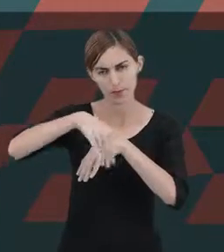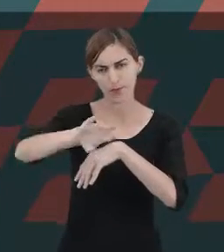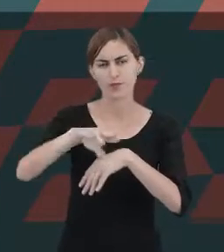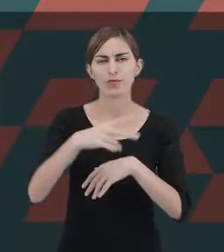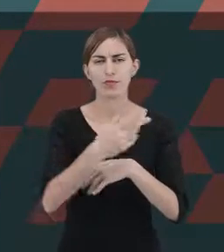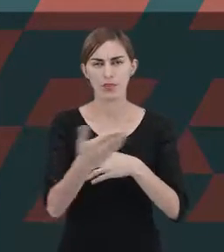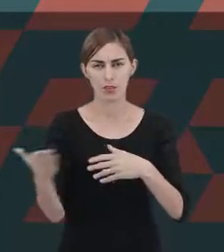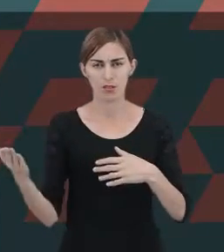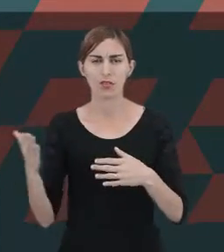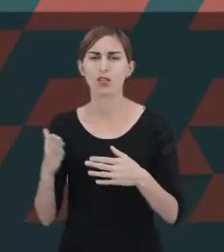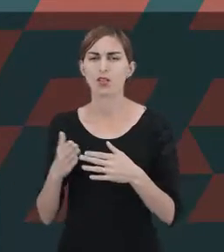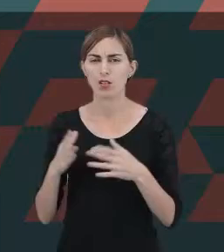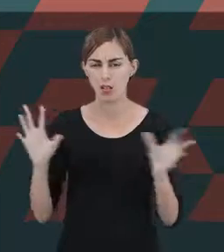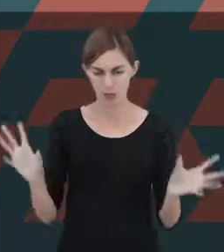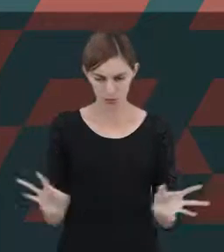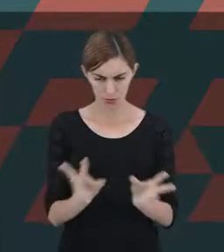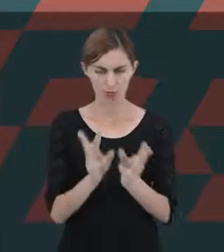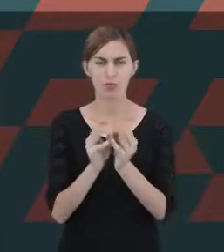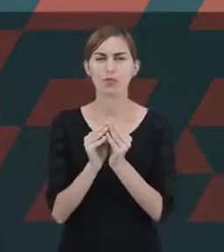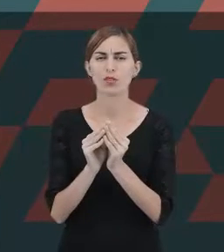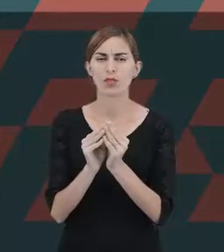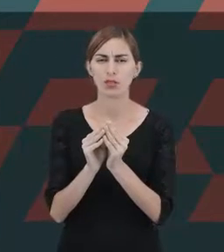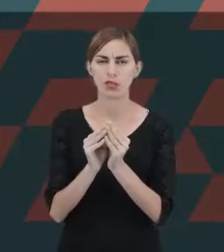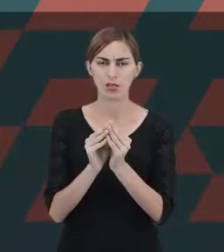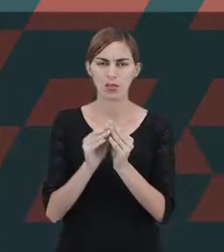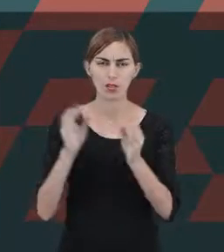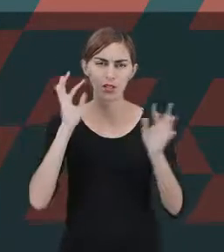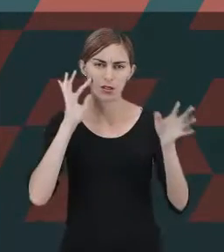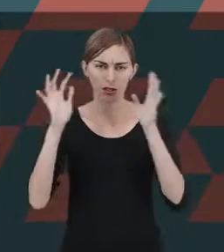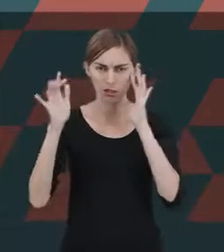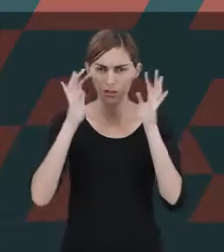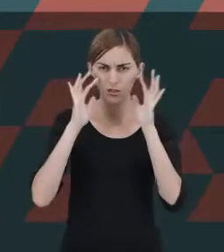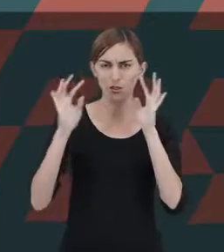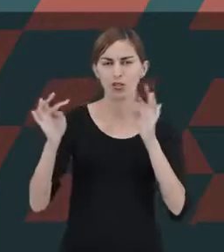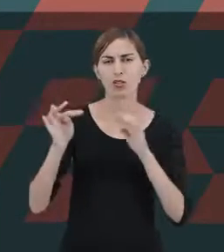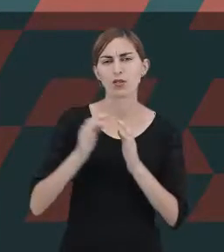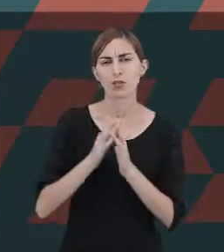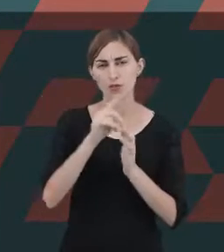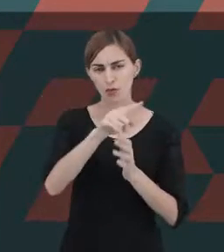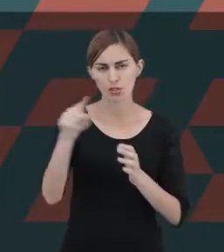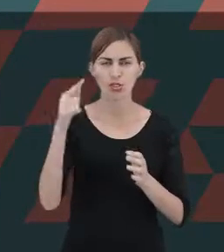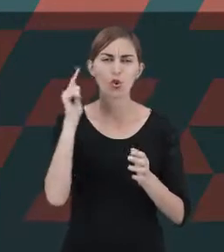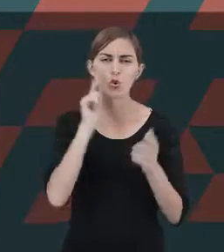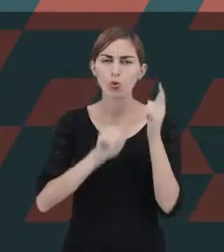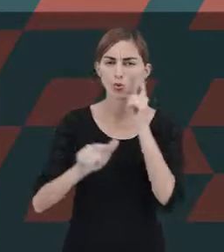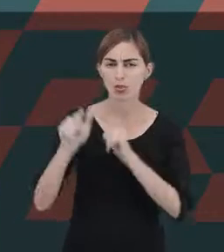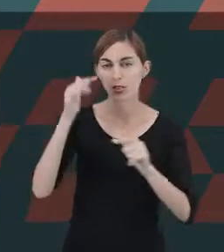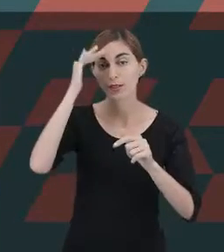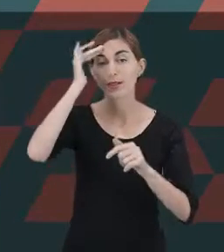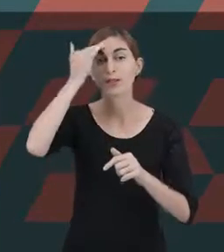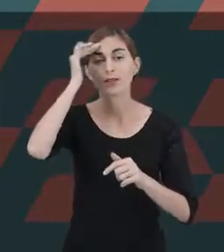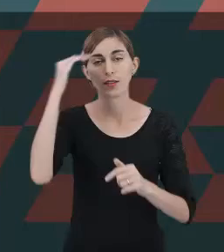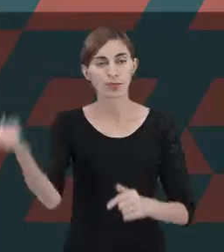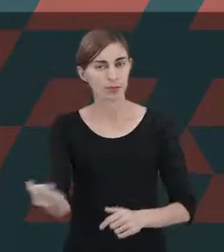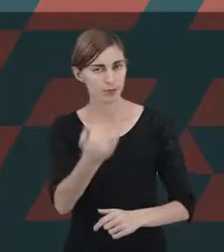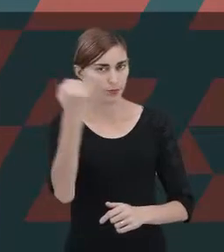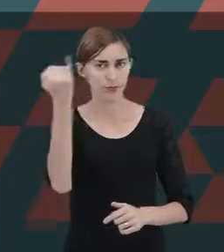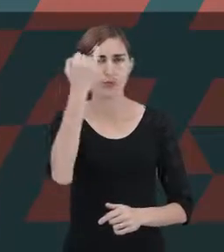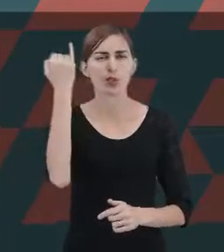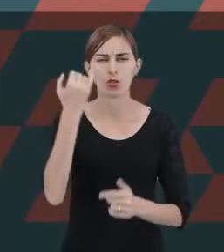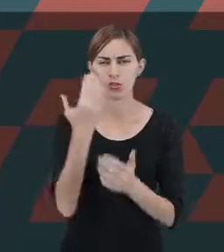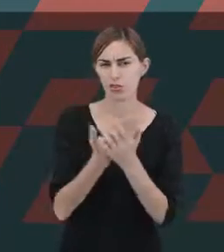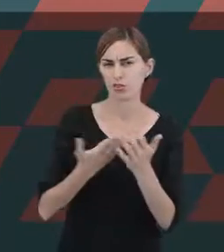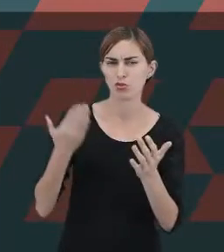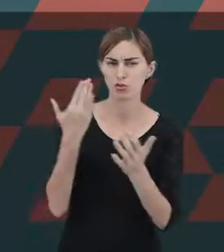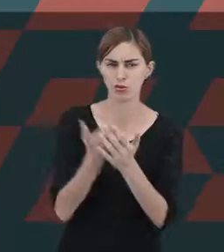de forma resumida, as teorias desses teóricos para que você consiga compreender a importância desse estudo